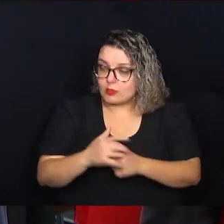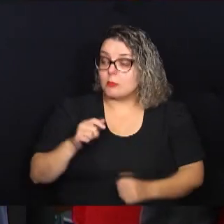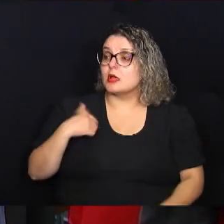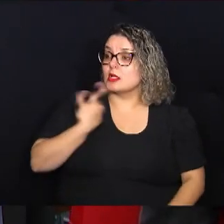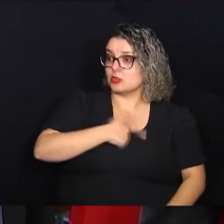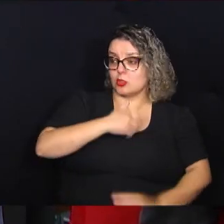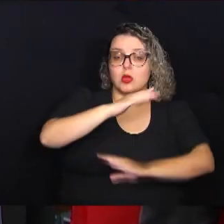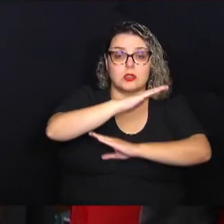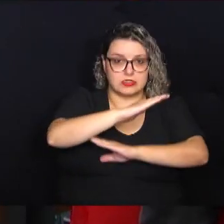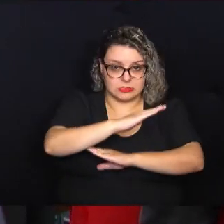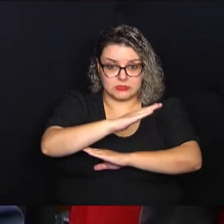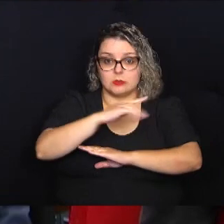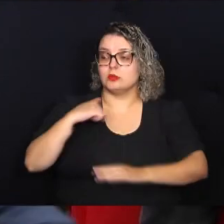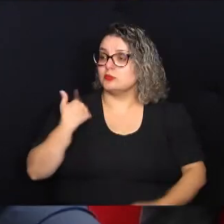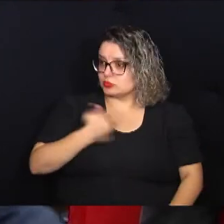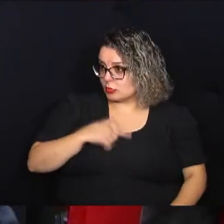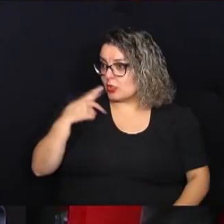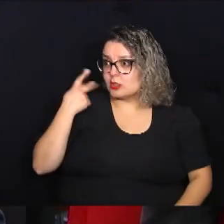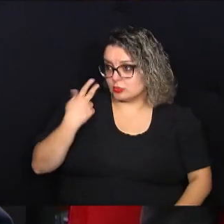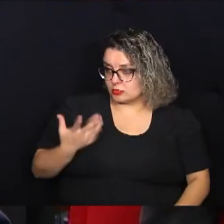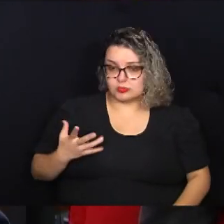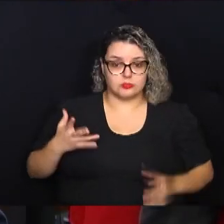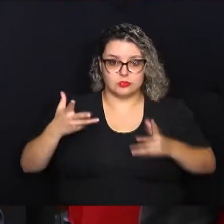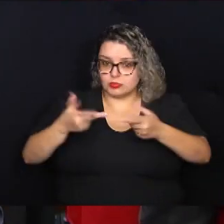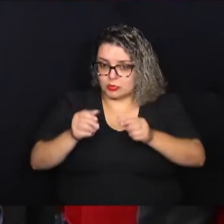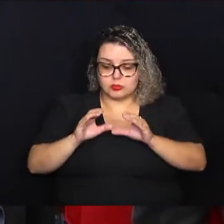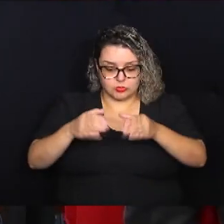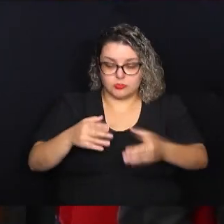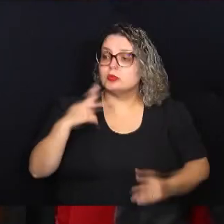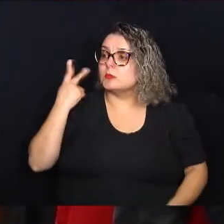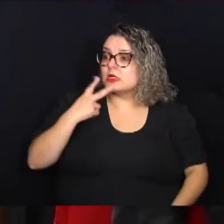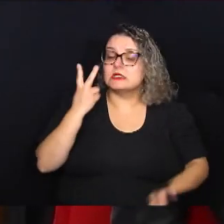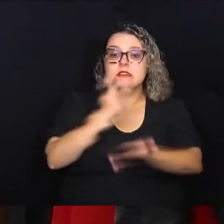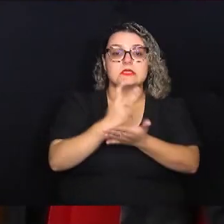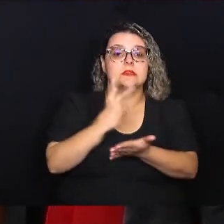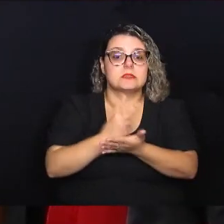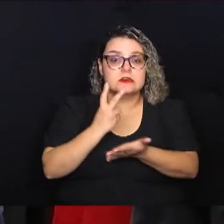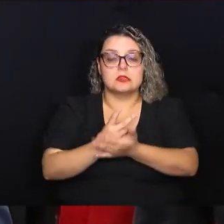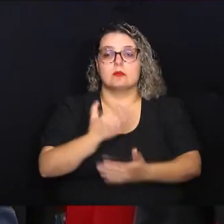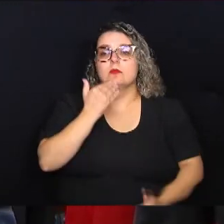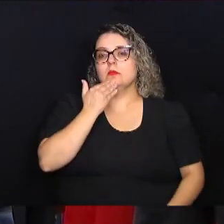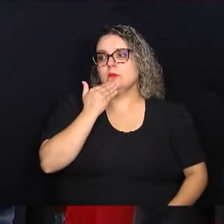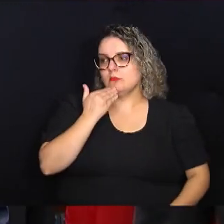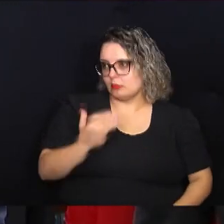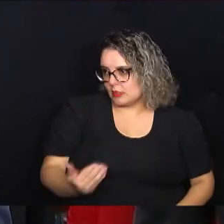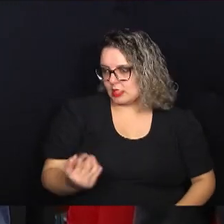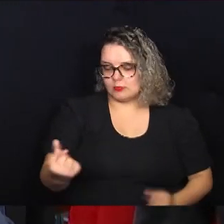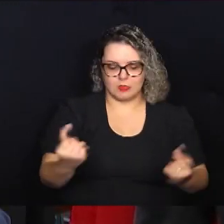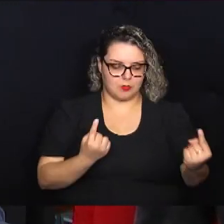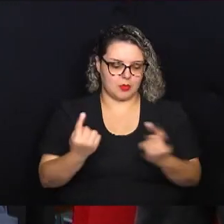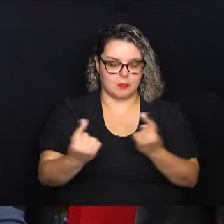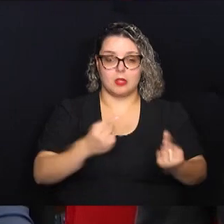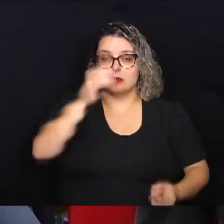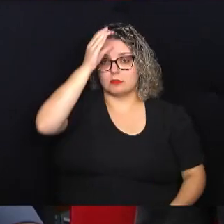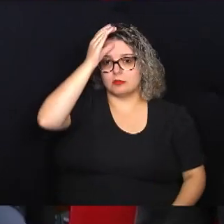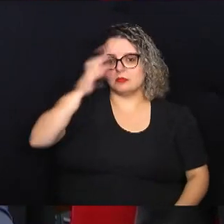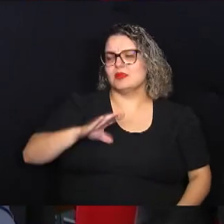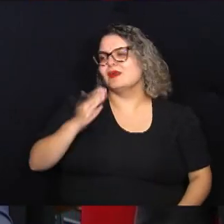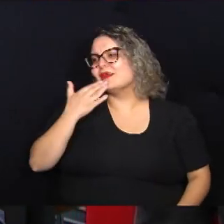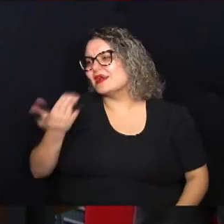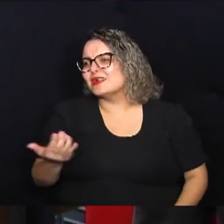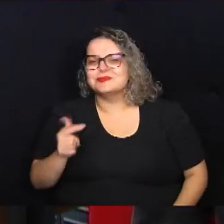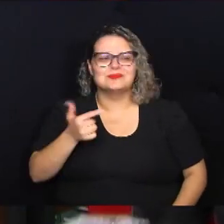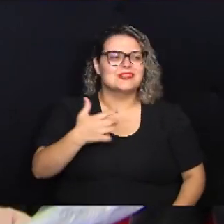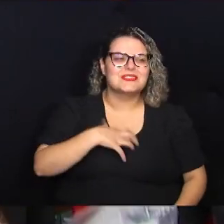Câmara, nós vereadores, o conjunto de vereadores sempre recebe solicitação de cidadão pedindo, olha, não tem